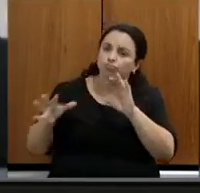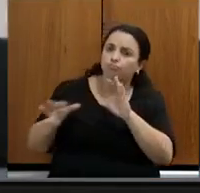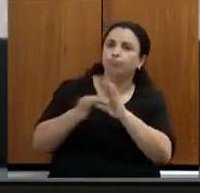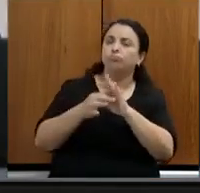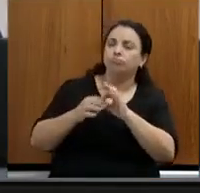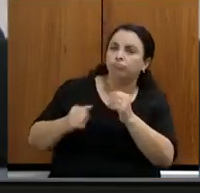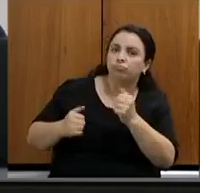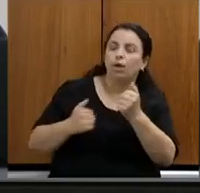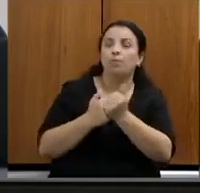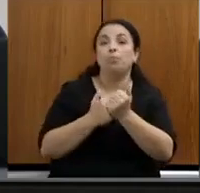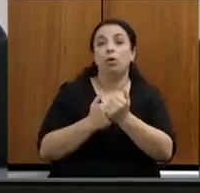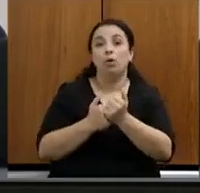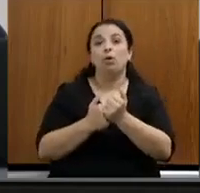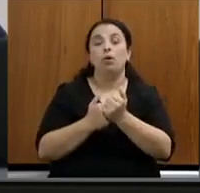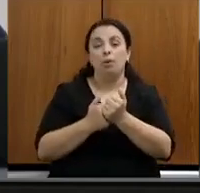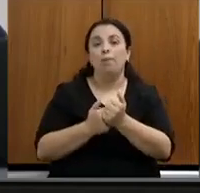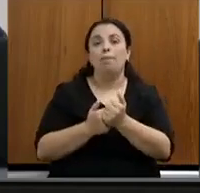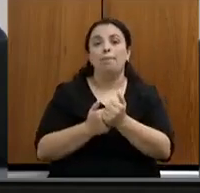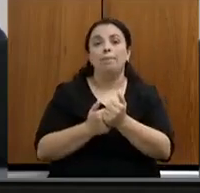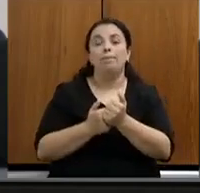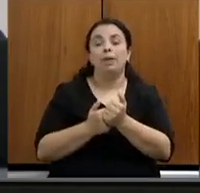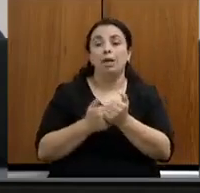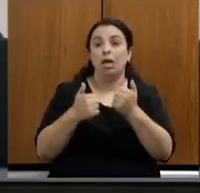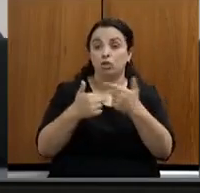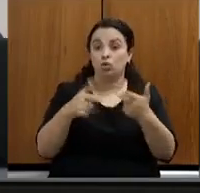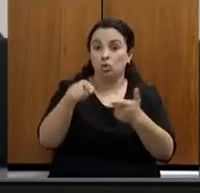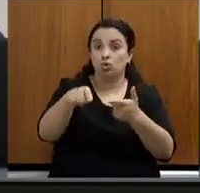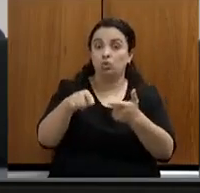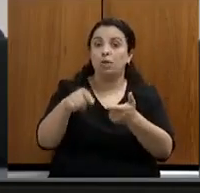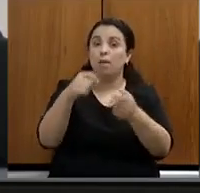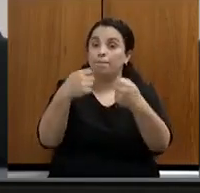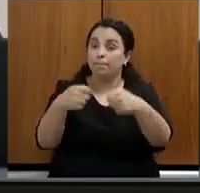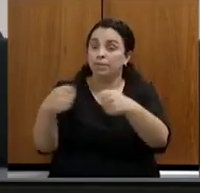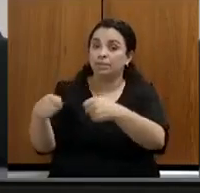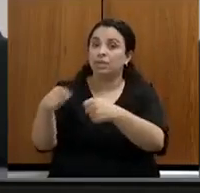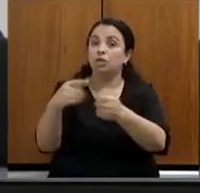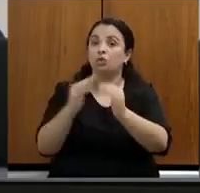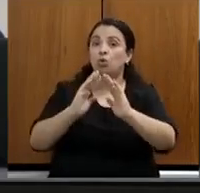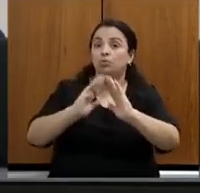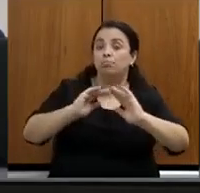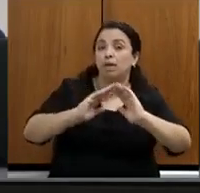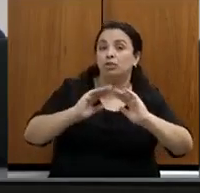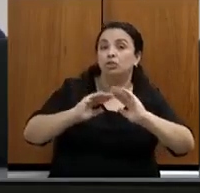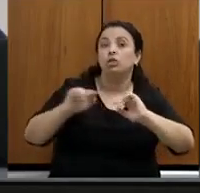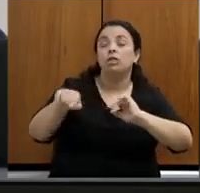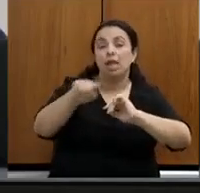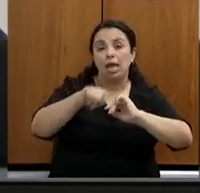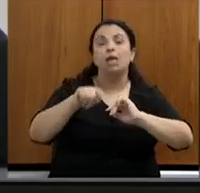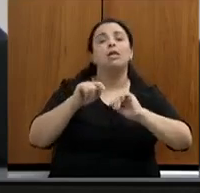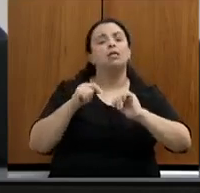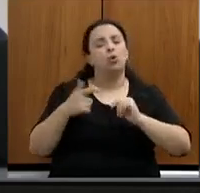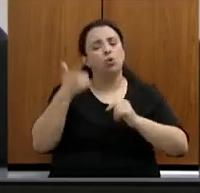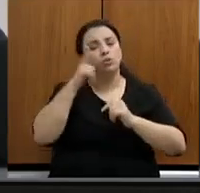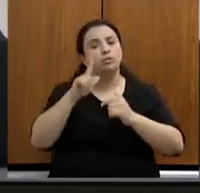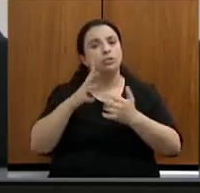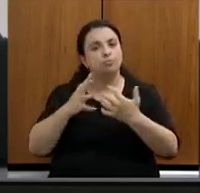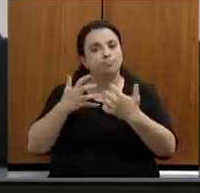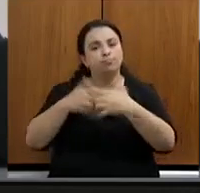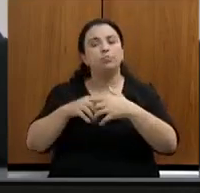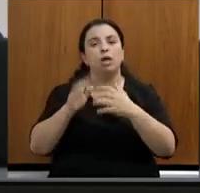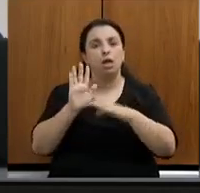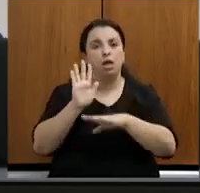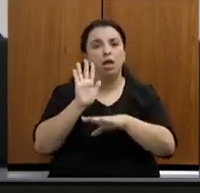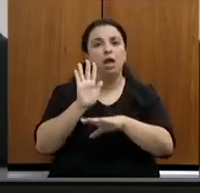para que os pleitos que são justos e que são viáveis sejam atendidos para essa importante categoria do Estado. Muito obrigado,